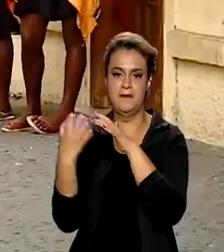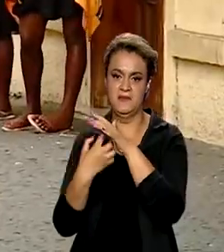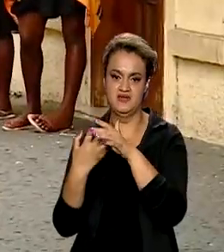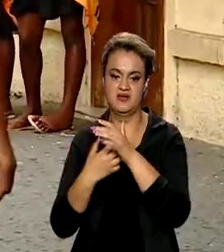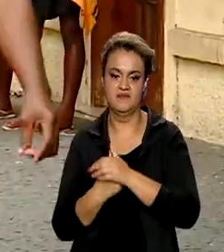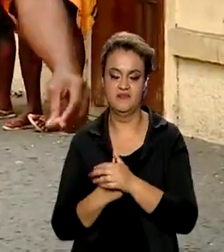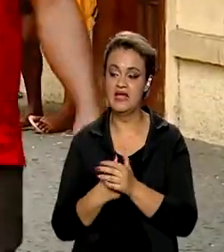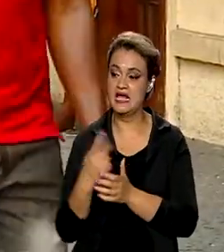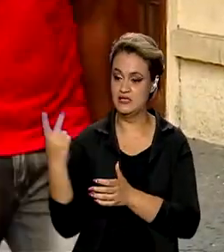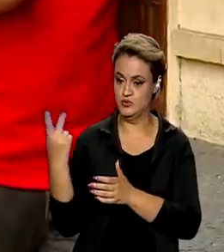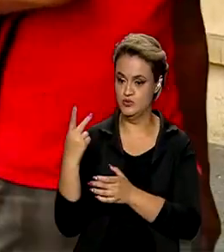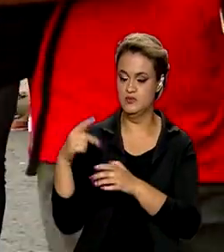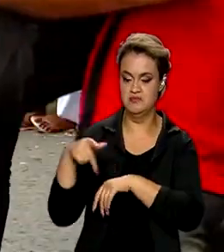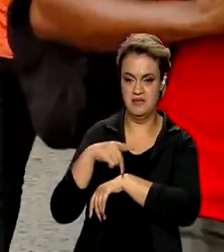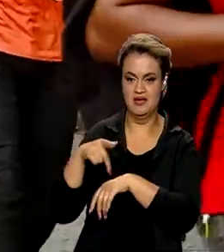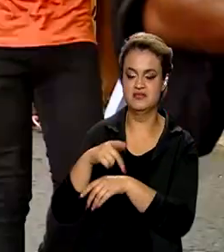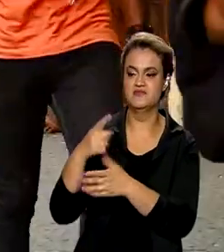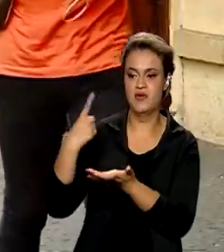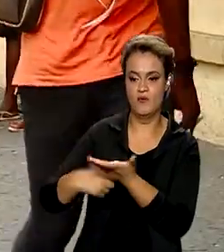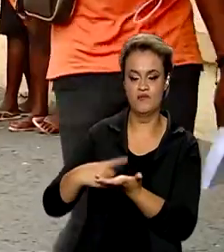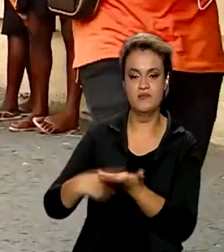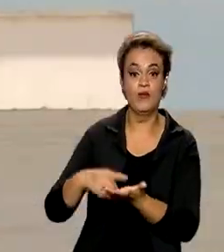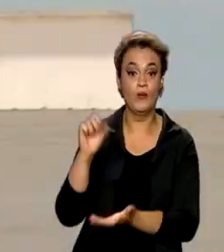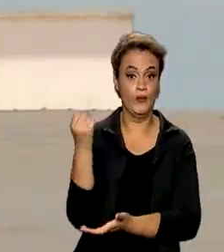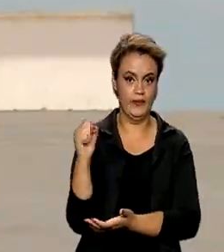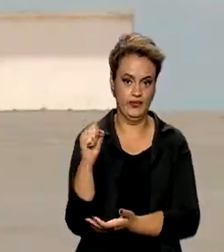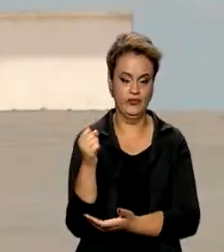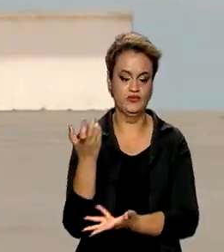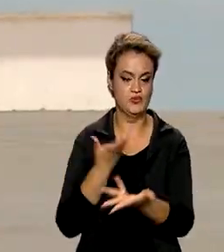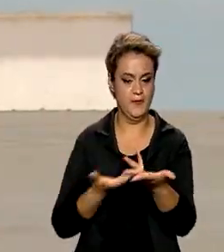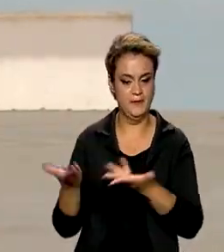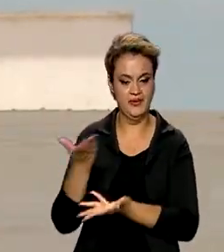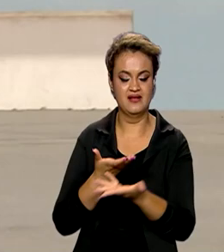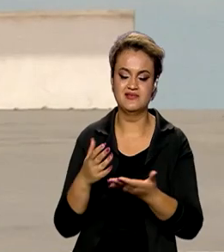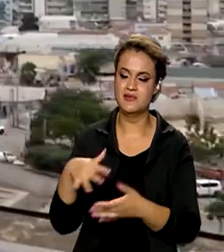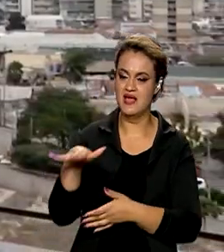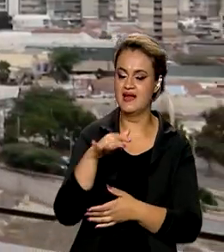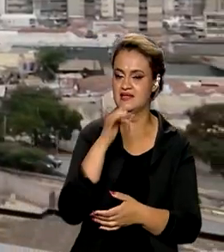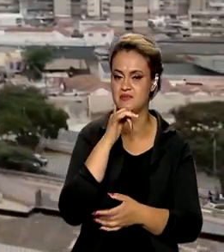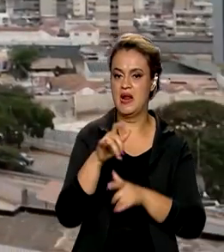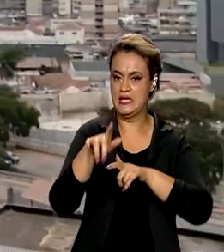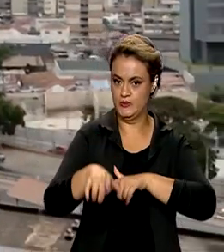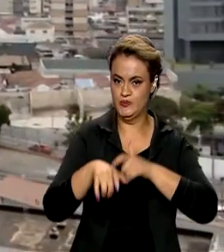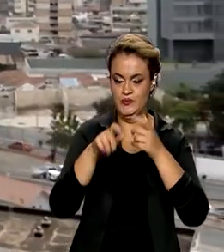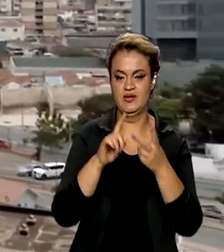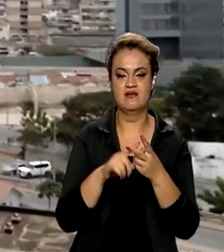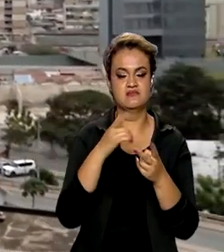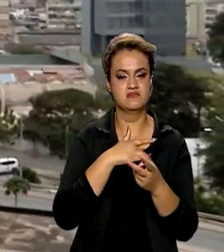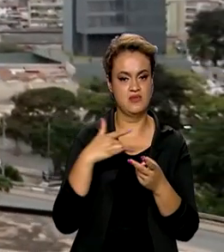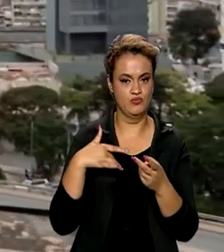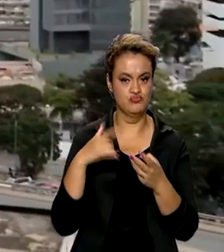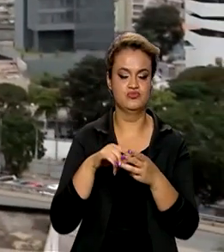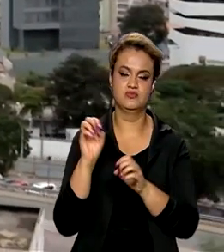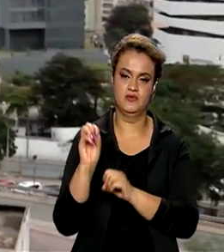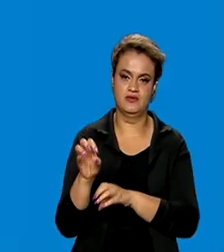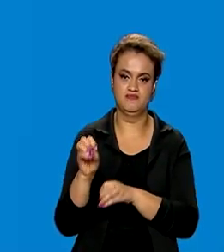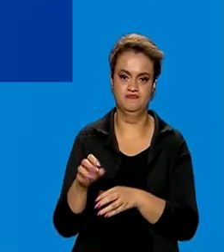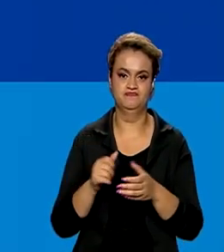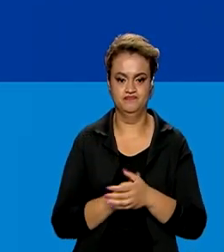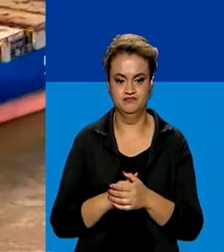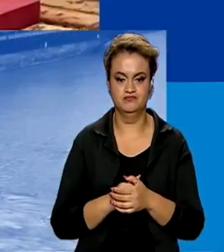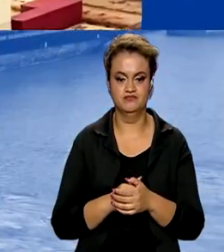Os dois países devem firmar oito acordos de cooperação em áreas como agricultura, saúde e educação.